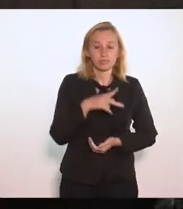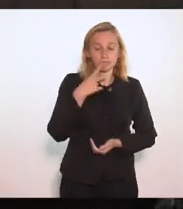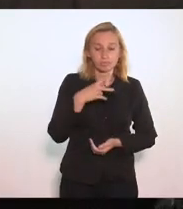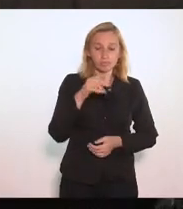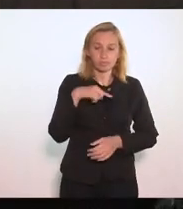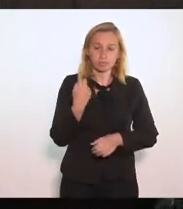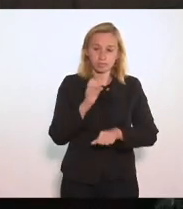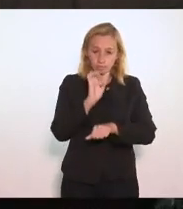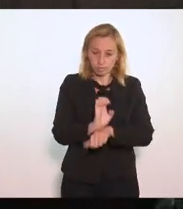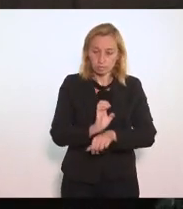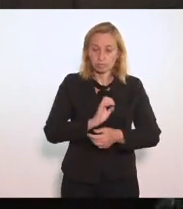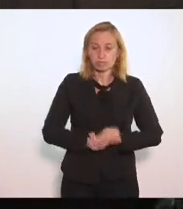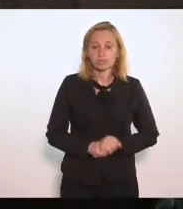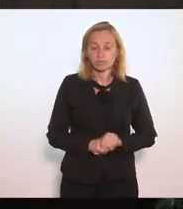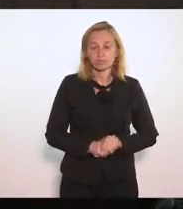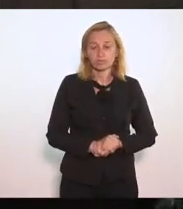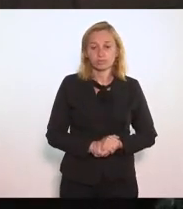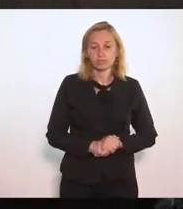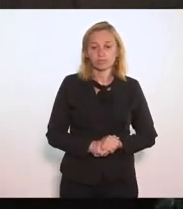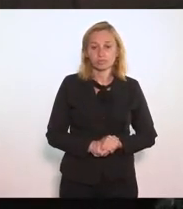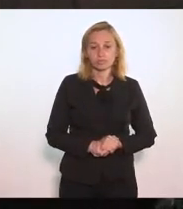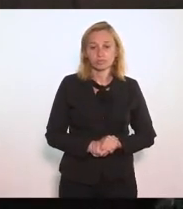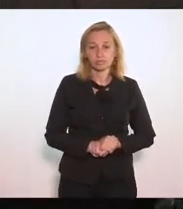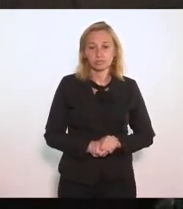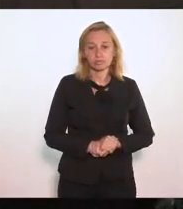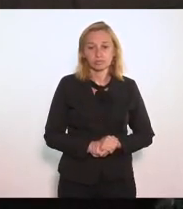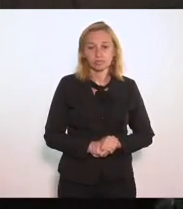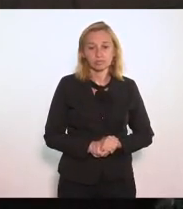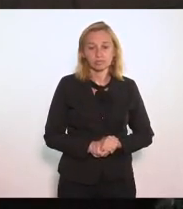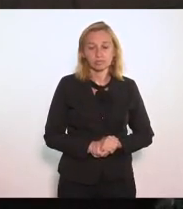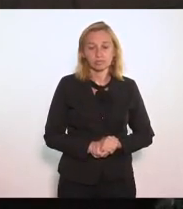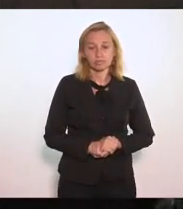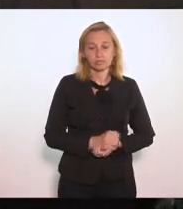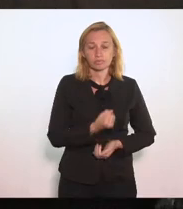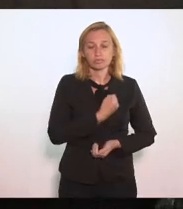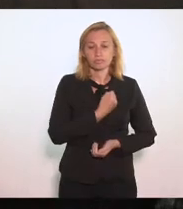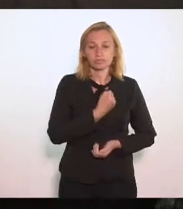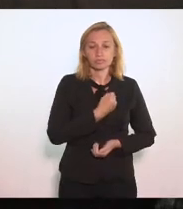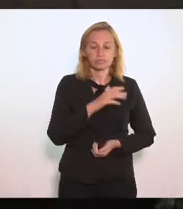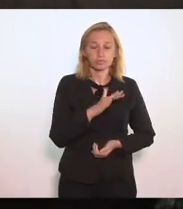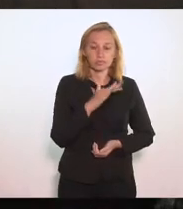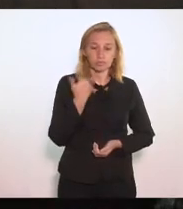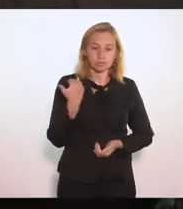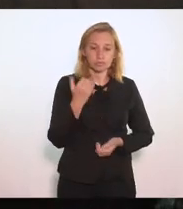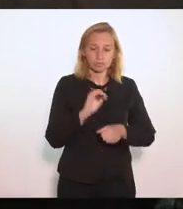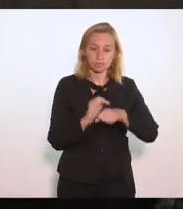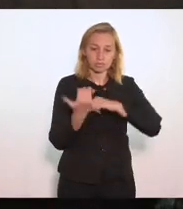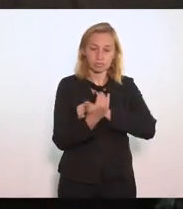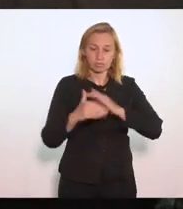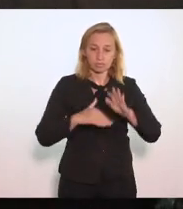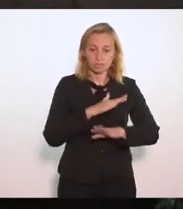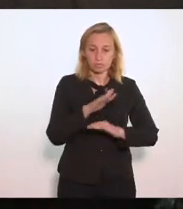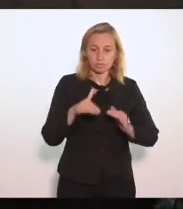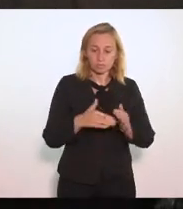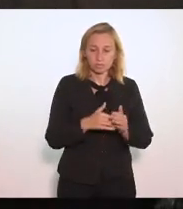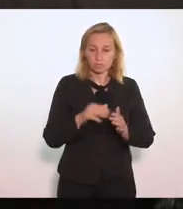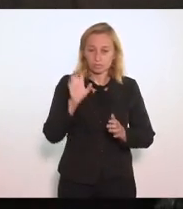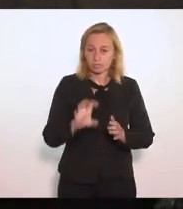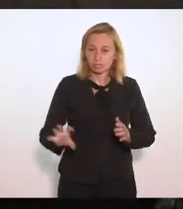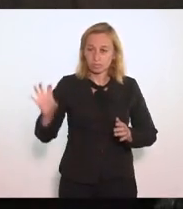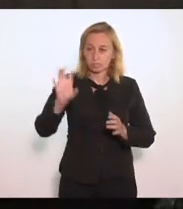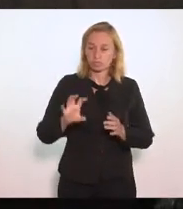estado Tem a maior Taxa De letalidade Por covid Entre todos Os estados Da federação